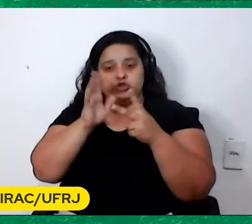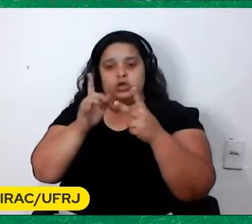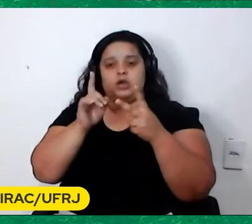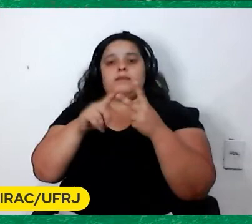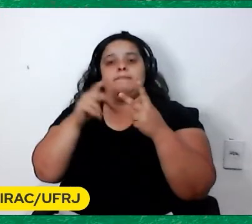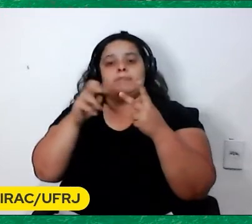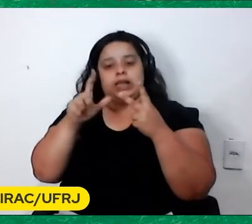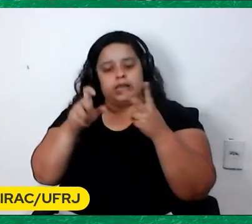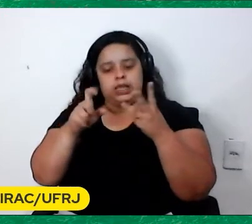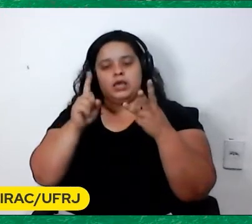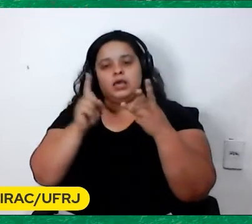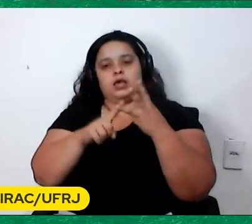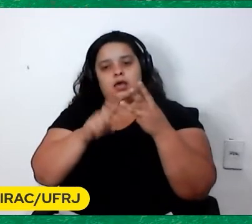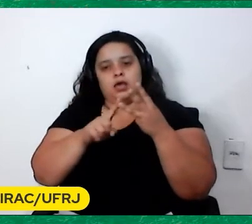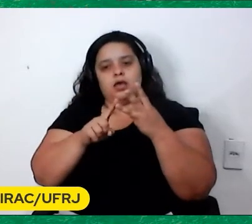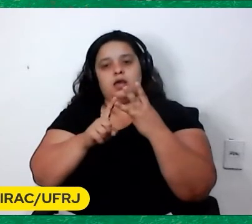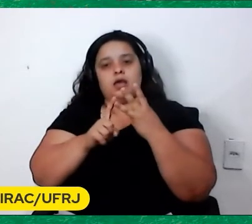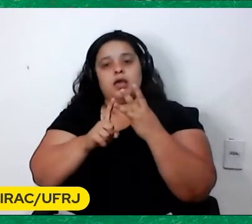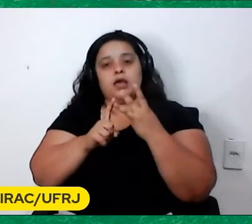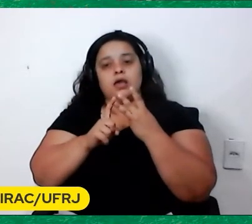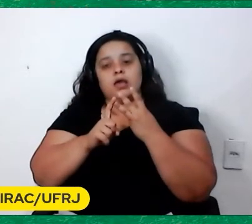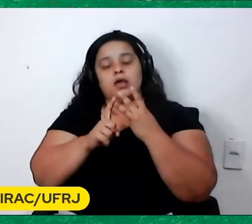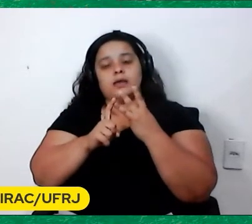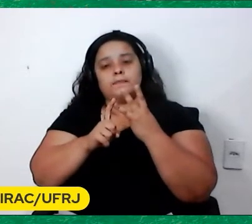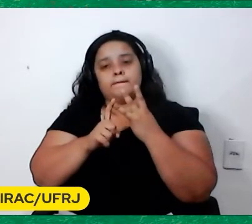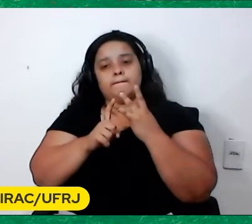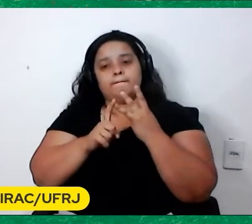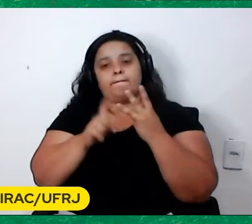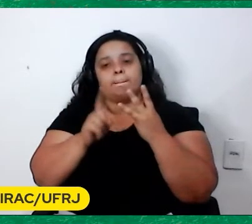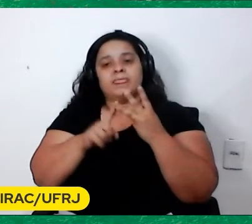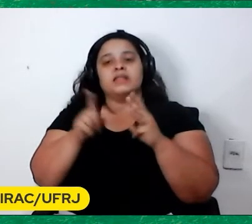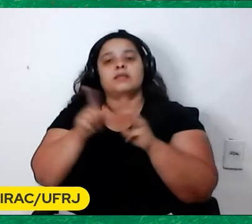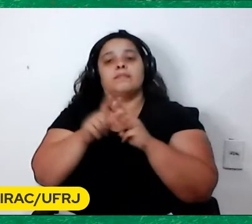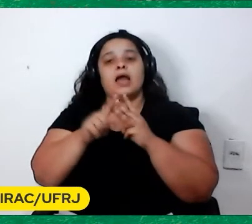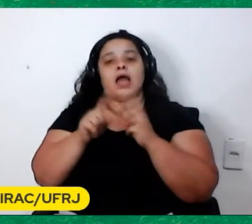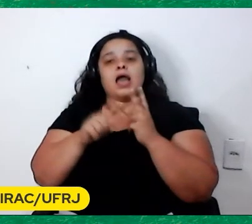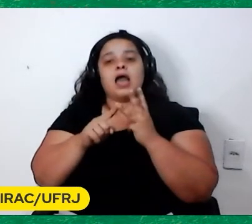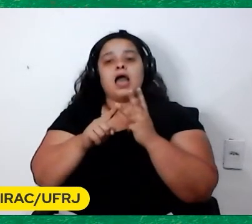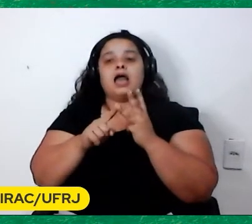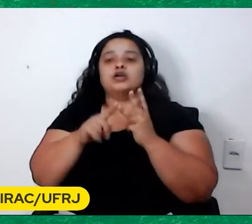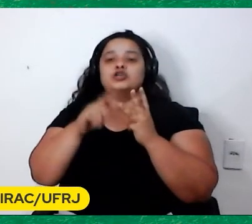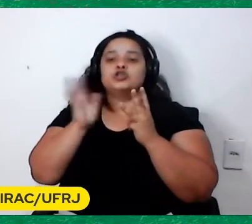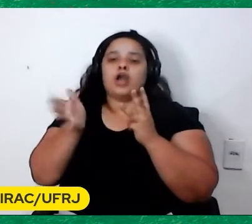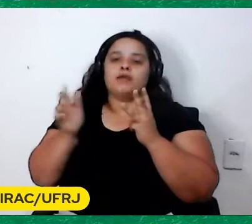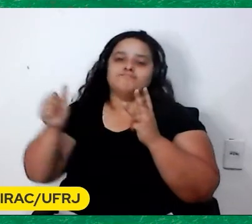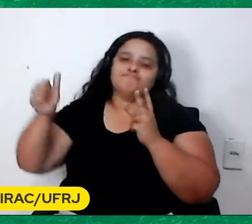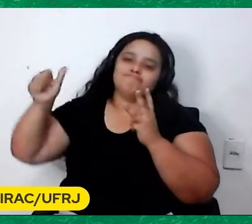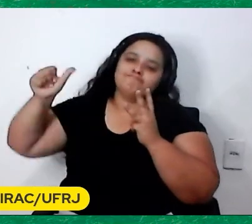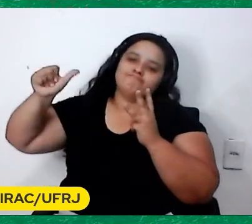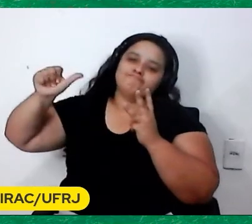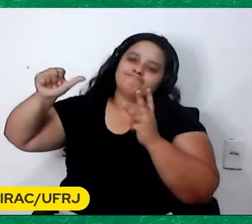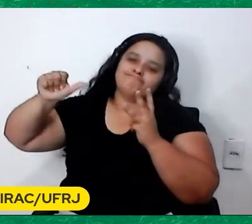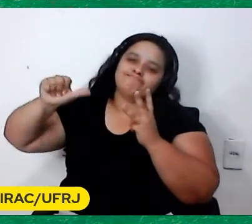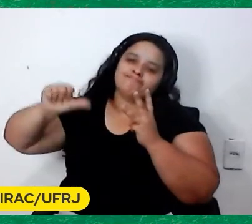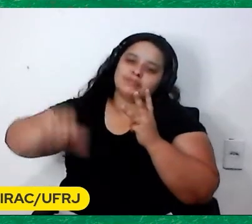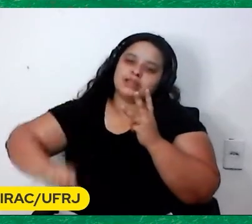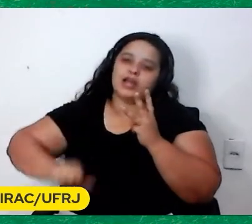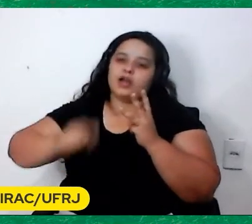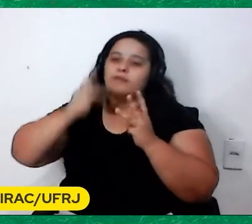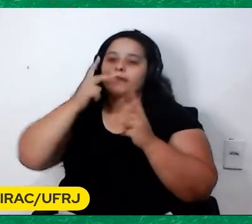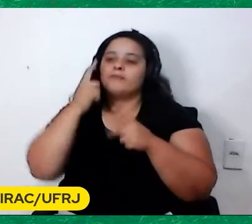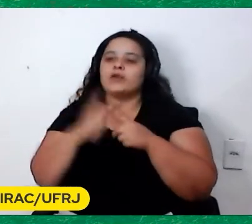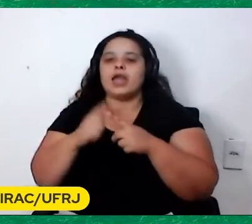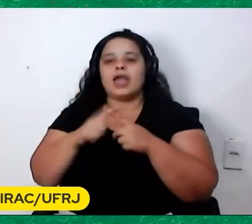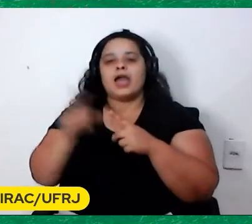Zózimo O Zózimo Calazans Que também era um campeão Mas estava em decadência Por uma acusação de suborno